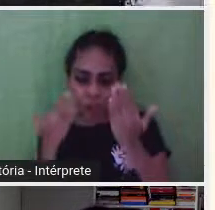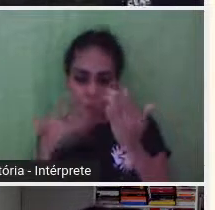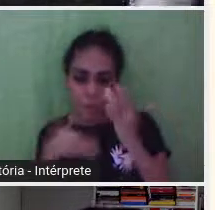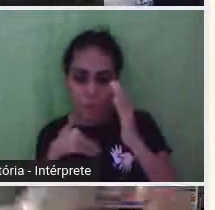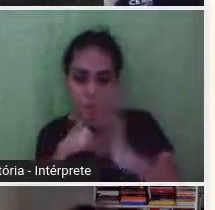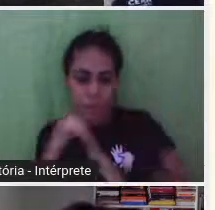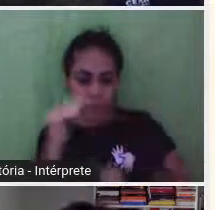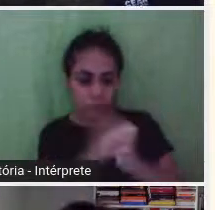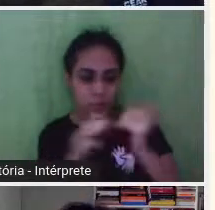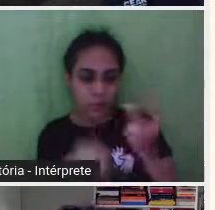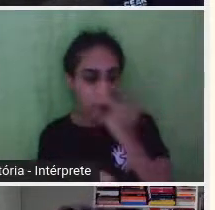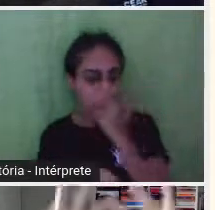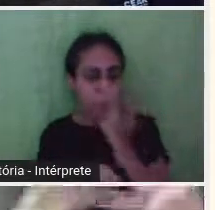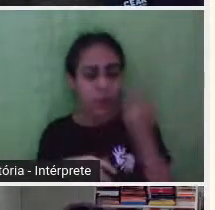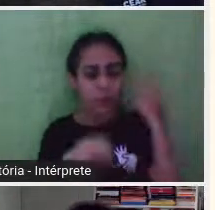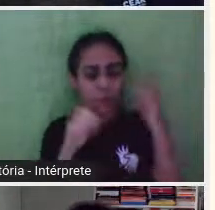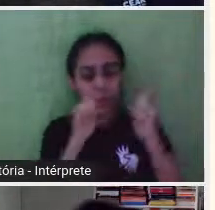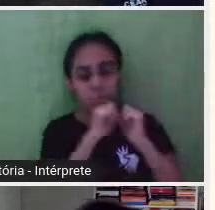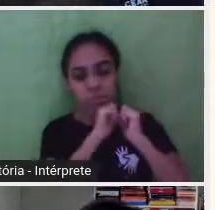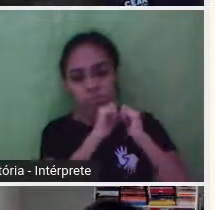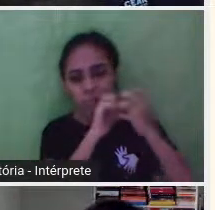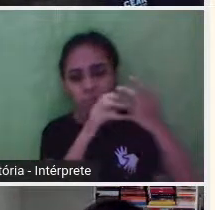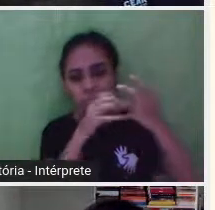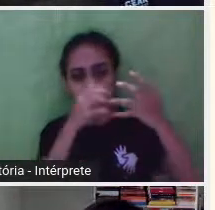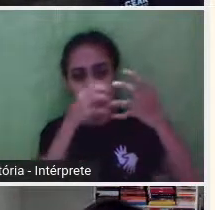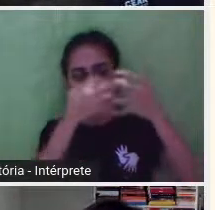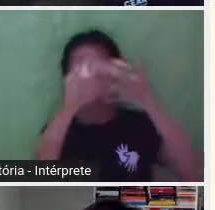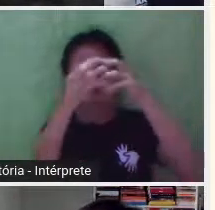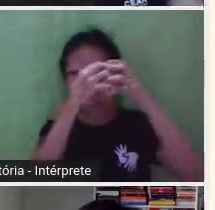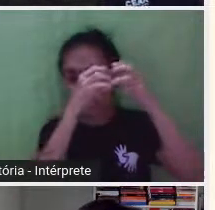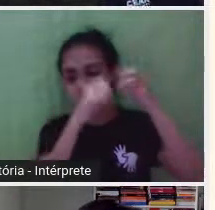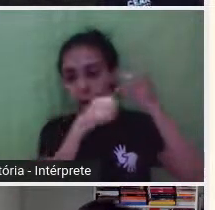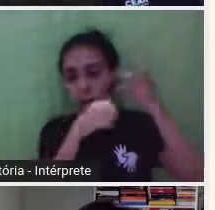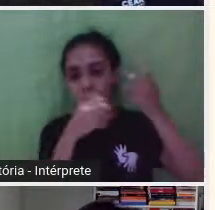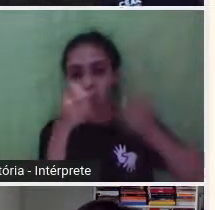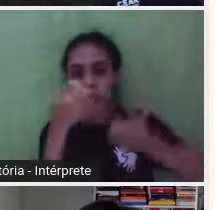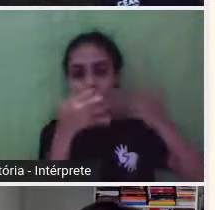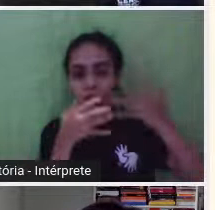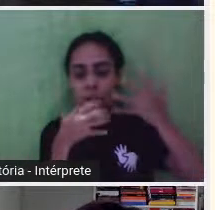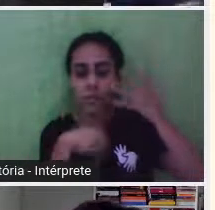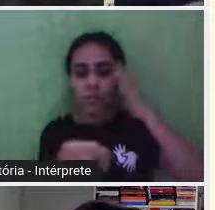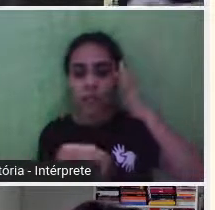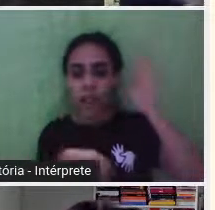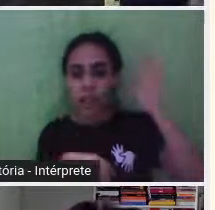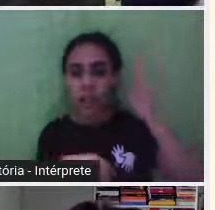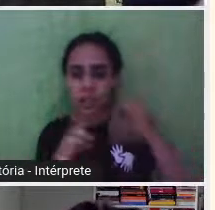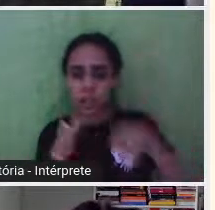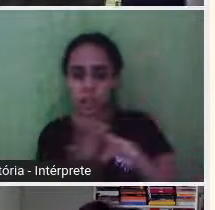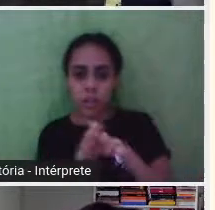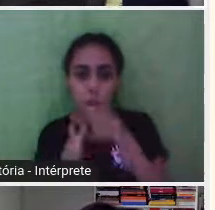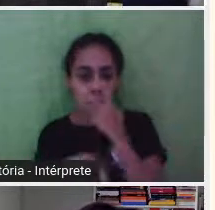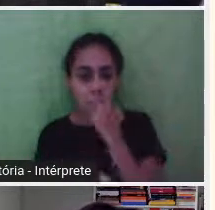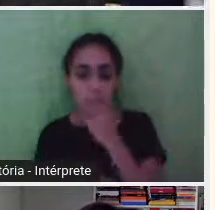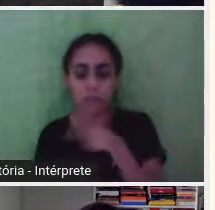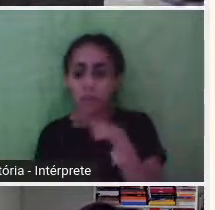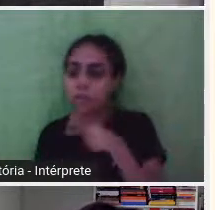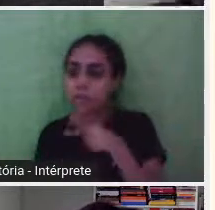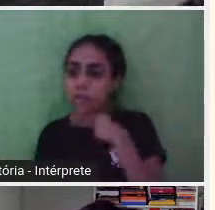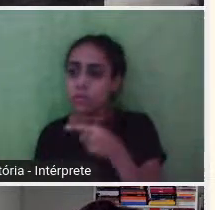lá em ebulição, quase fervendo, quase explodindo, mas chega, você não consegue falar.